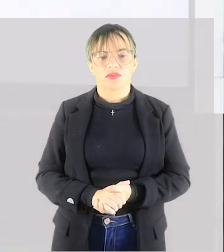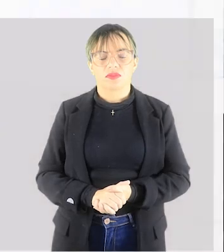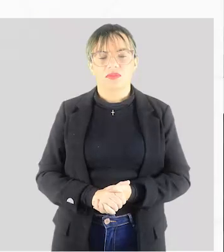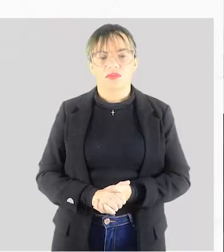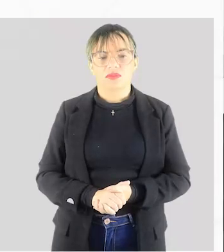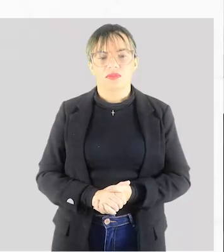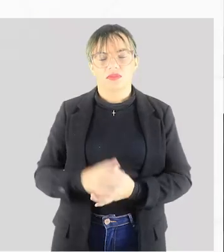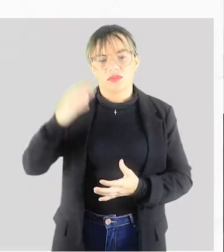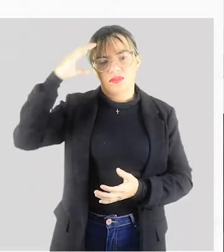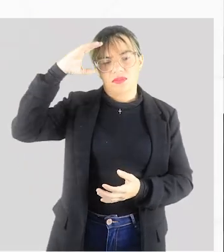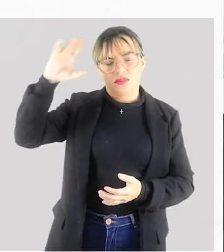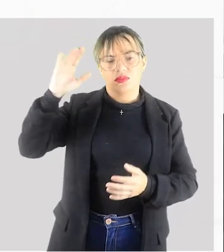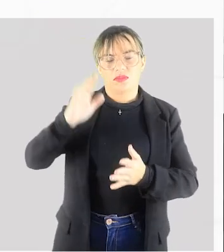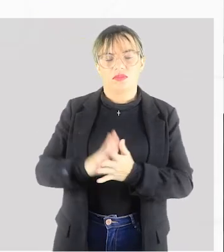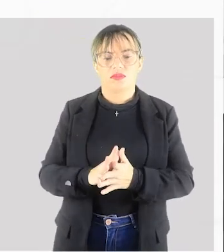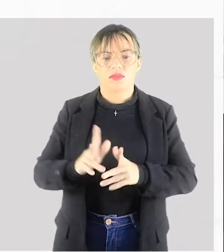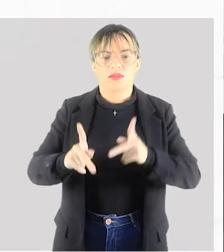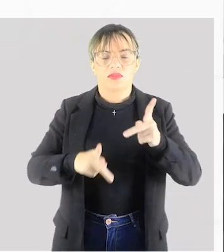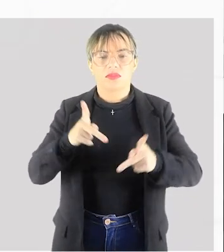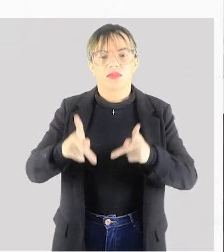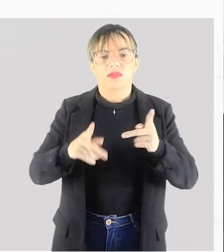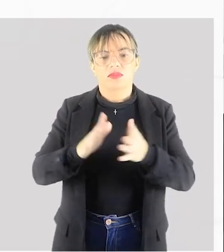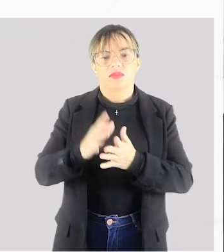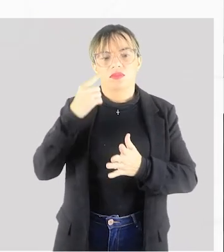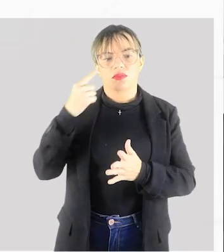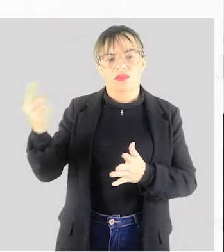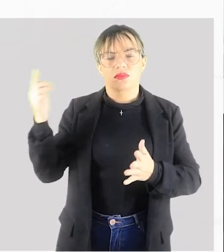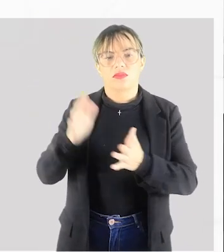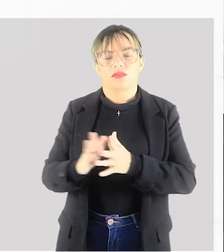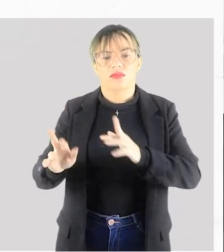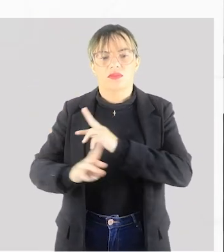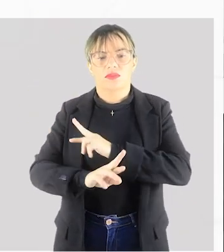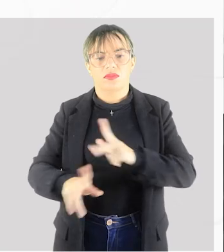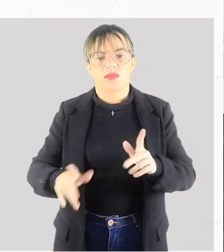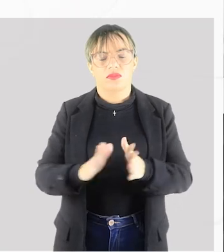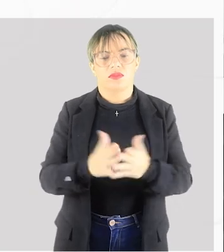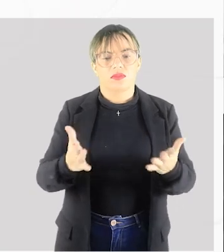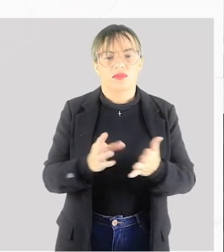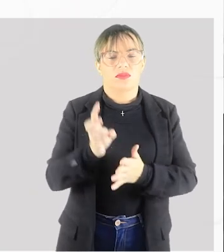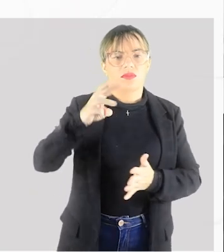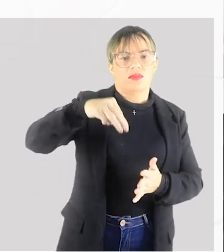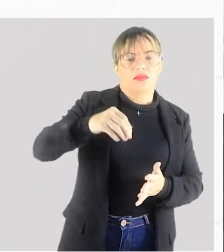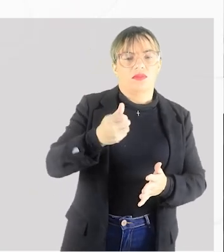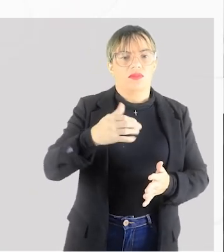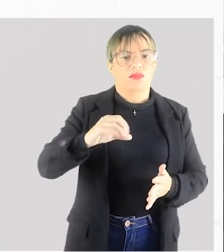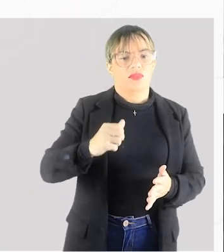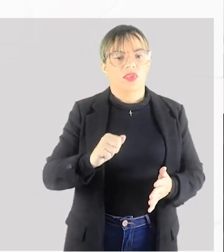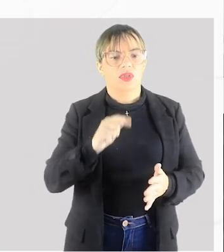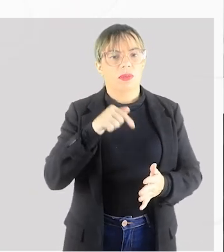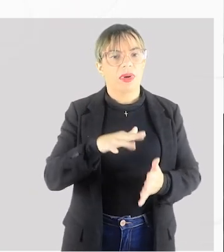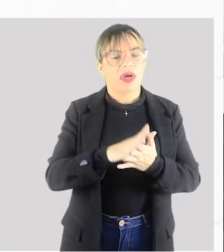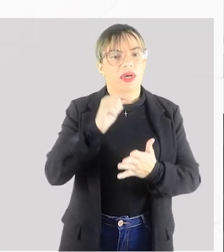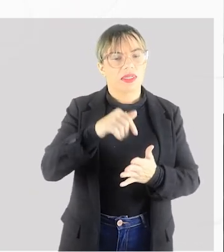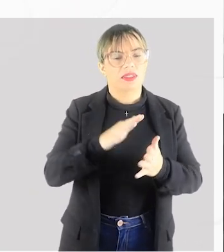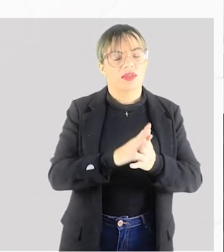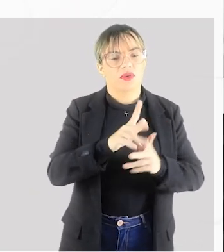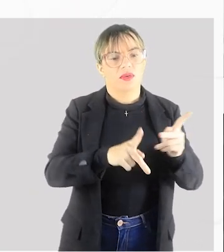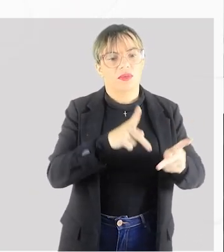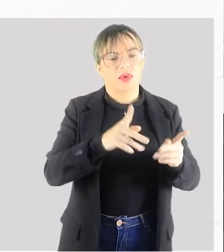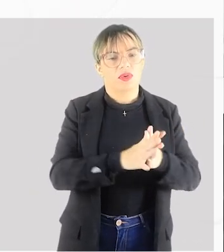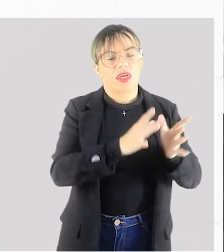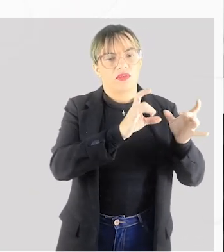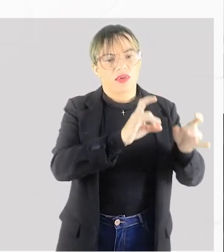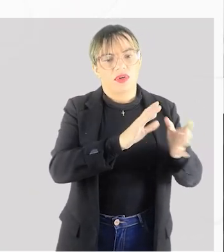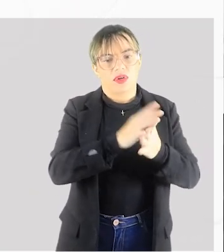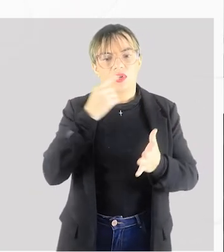E a cultura popular? Ela se difere da cultura de massa. A cultura popular ela abrange